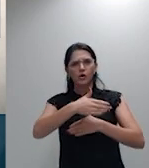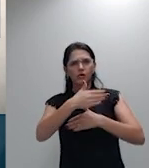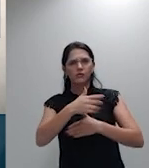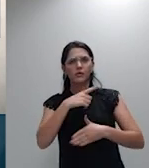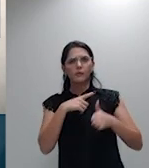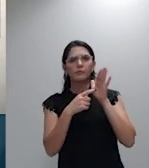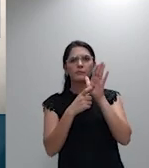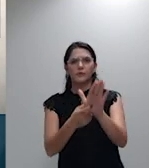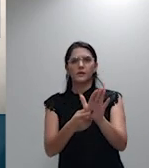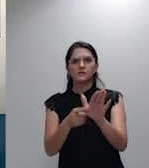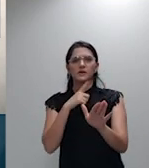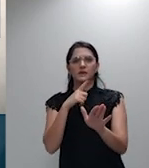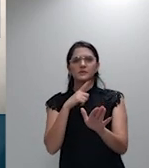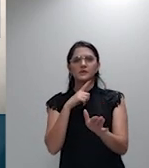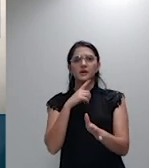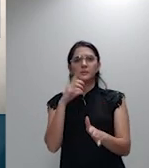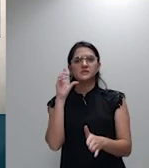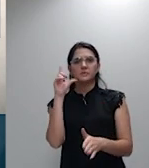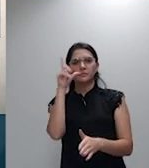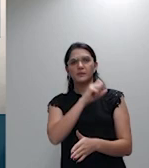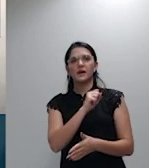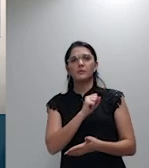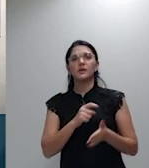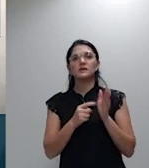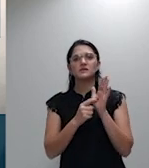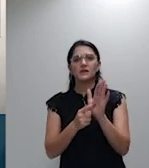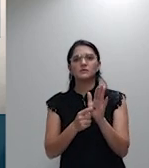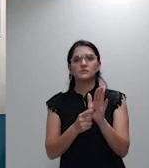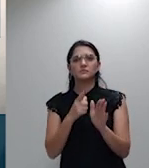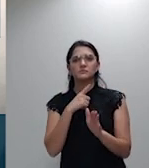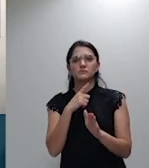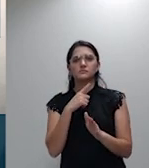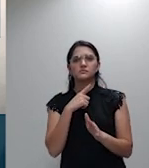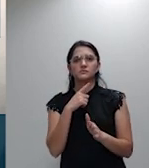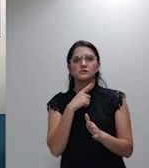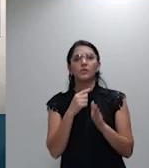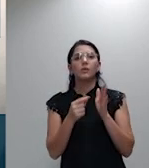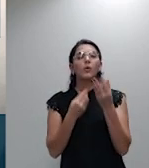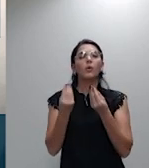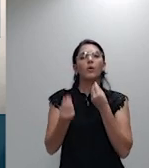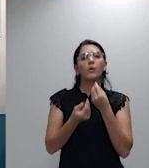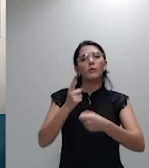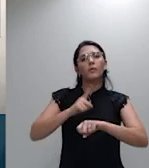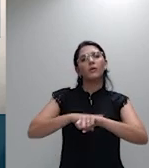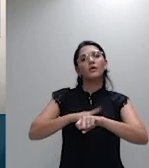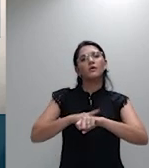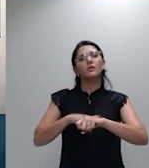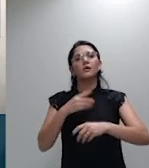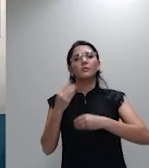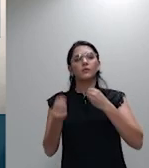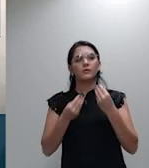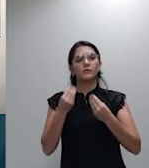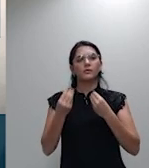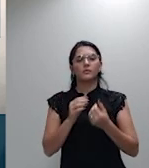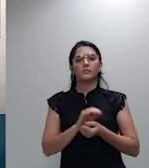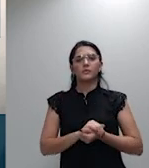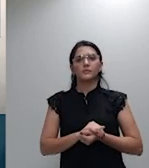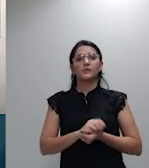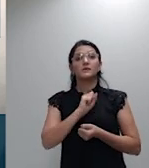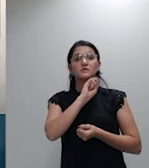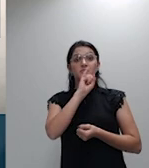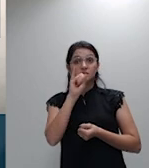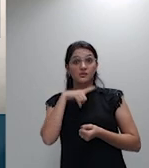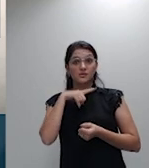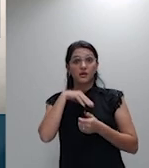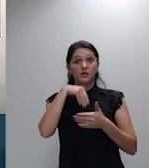produziu o documento. Contudo, ao consignar no acordo recorrido que o instrumento é